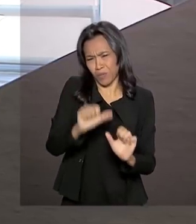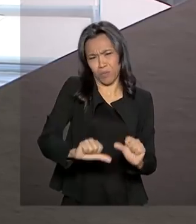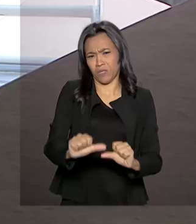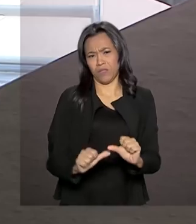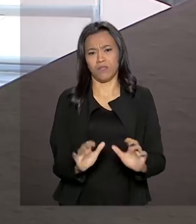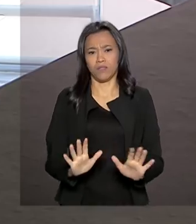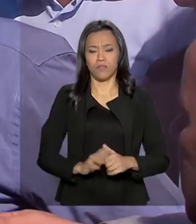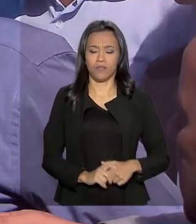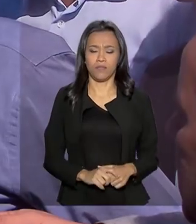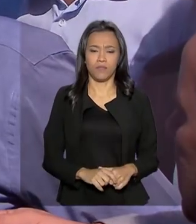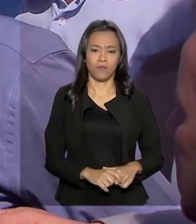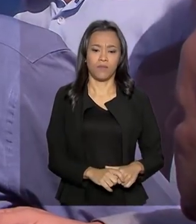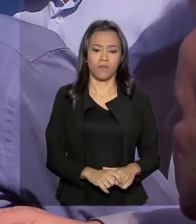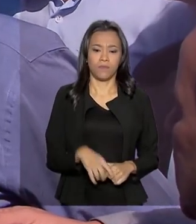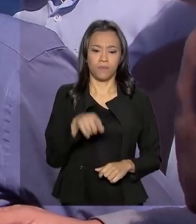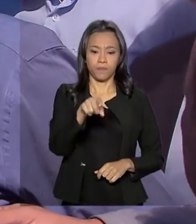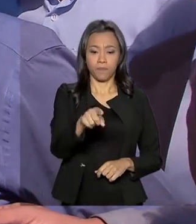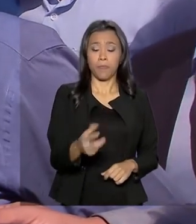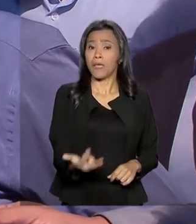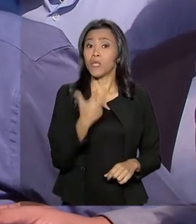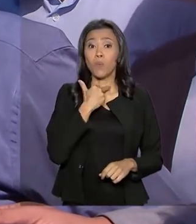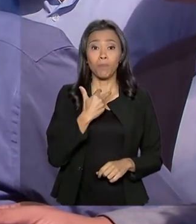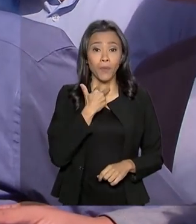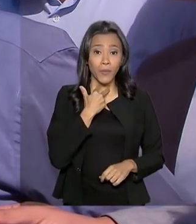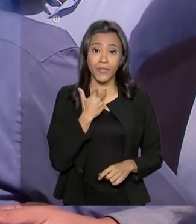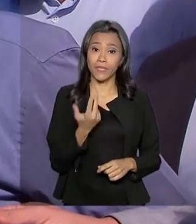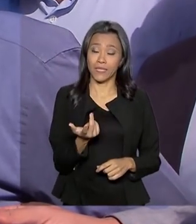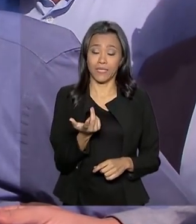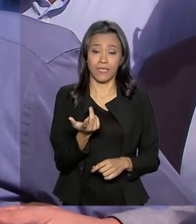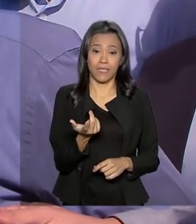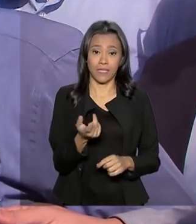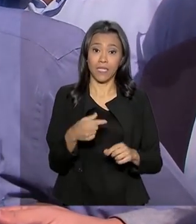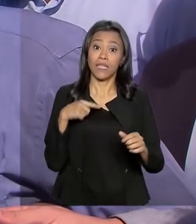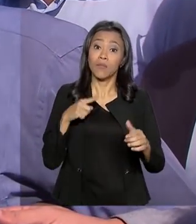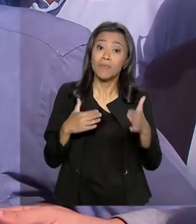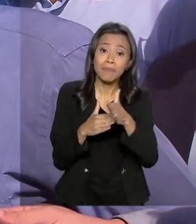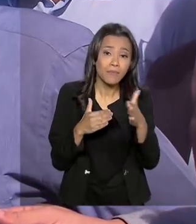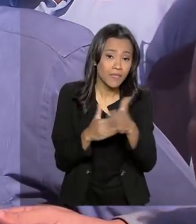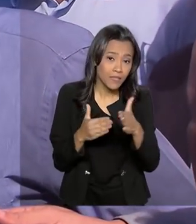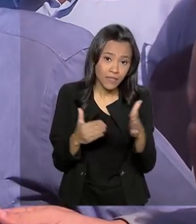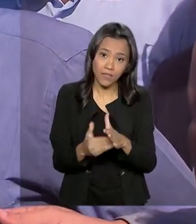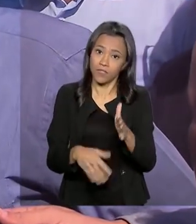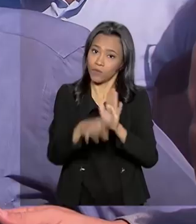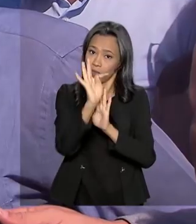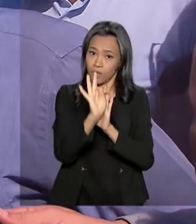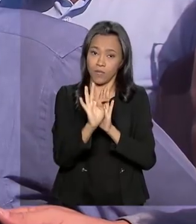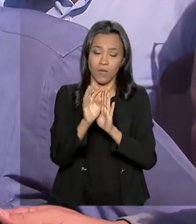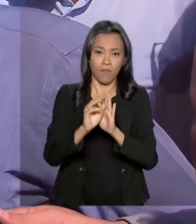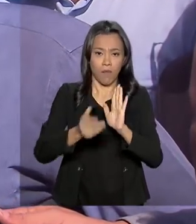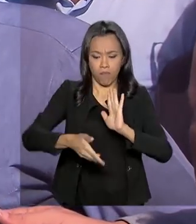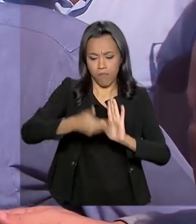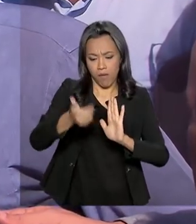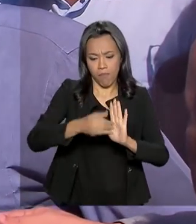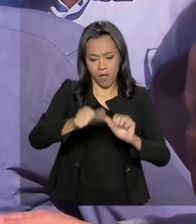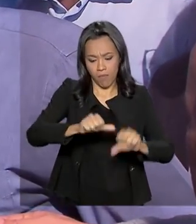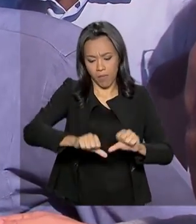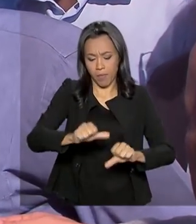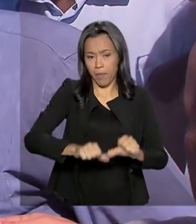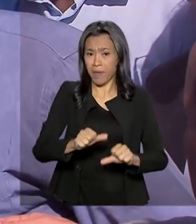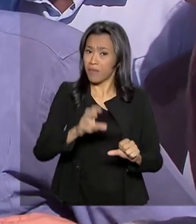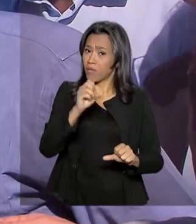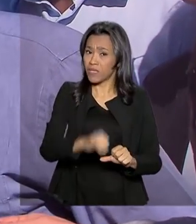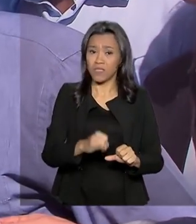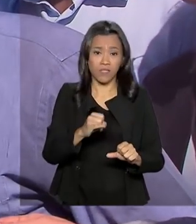ver. Ela não pode ser desidratada. Tem um limite. Abaixo disso, apenas, como diz o Paulo Guedes, vão